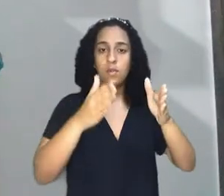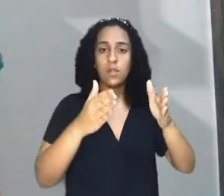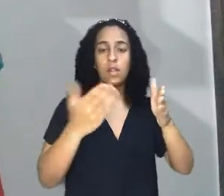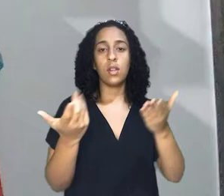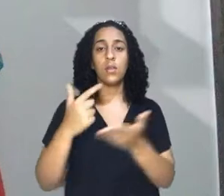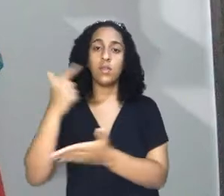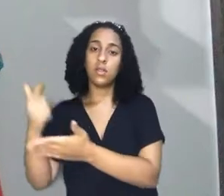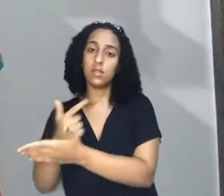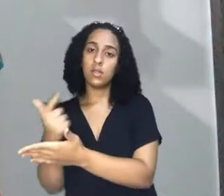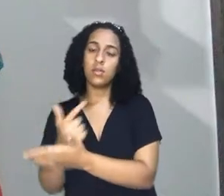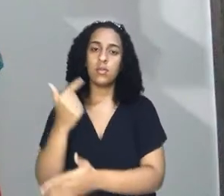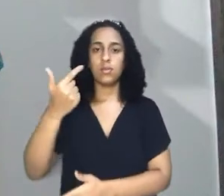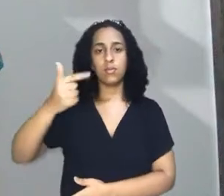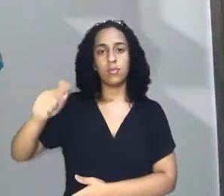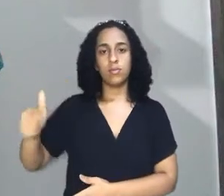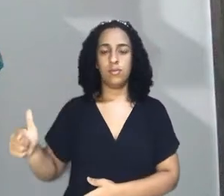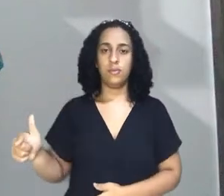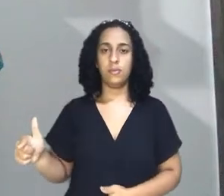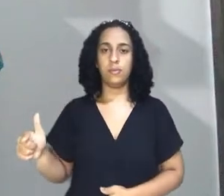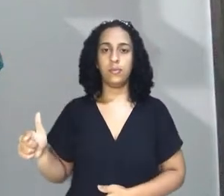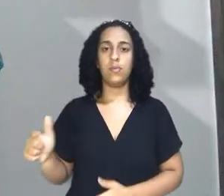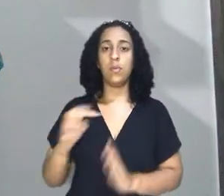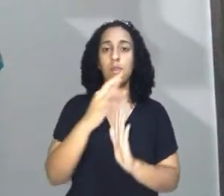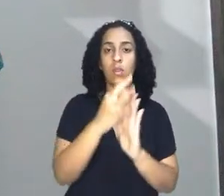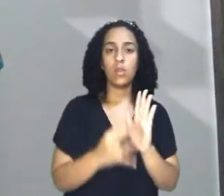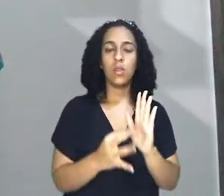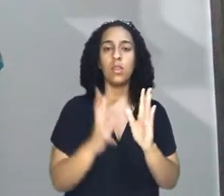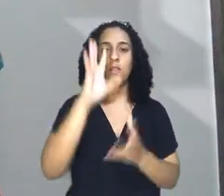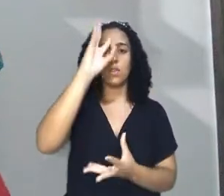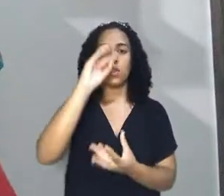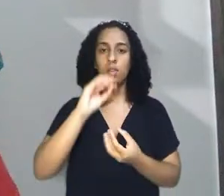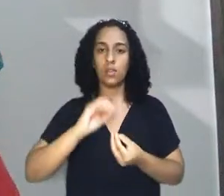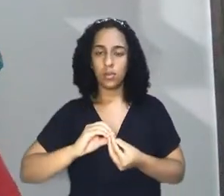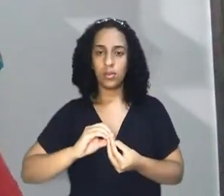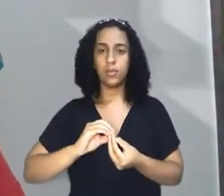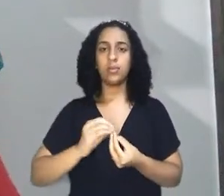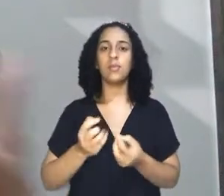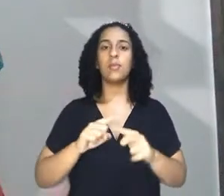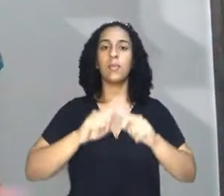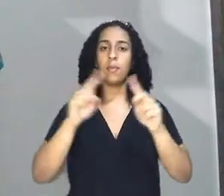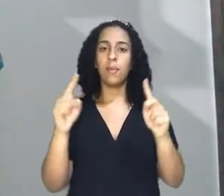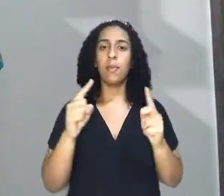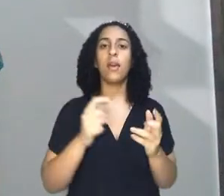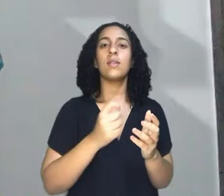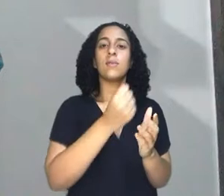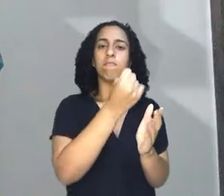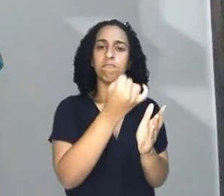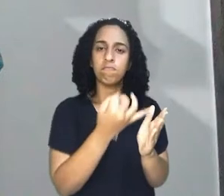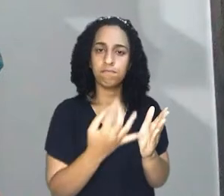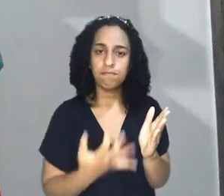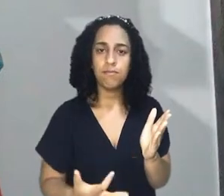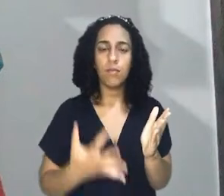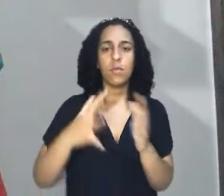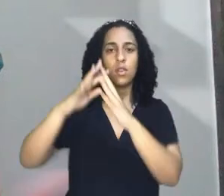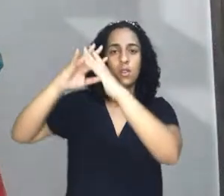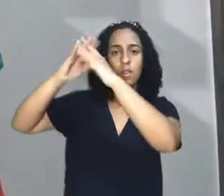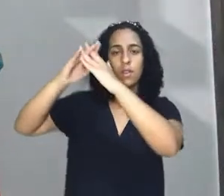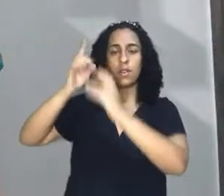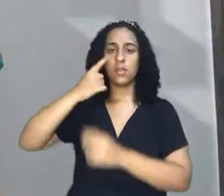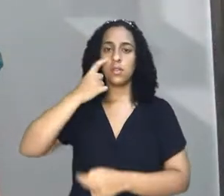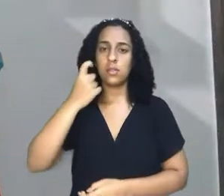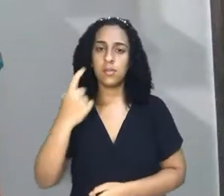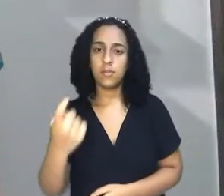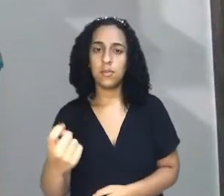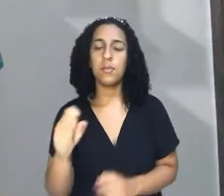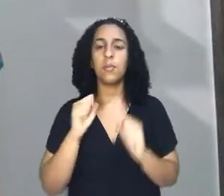é vista pelos livros didáticos. Por ser um texto curto e sintético, mas repleto de reflexões interessantes, ele